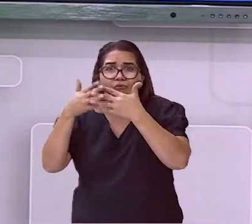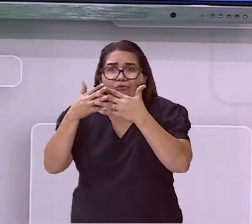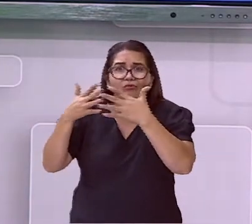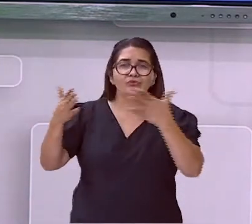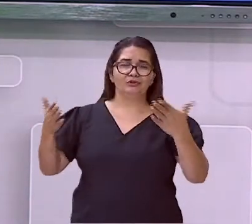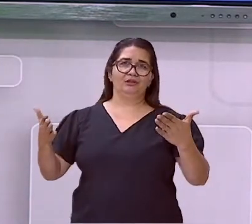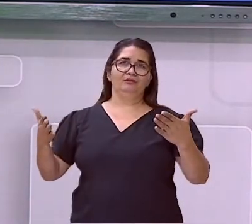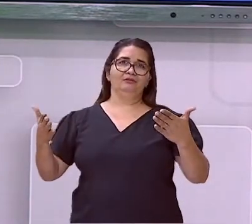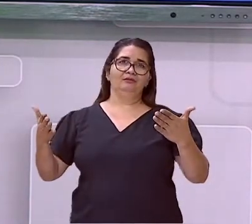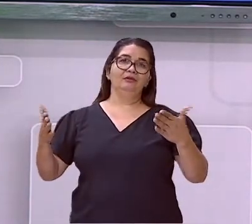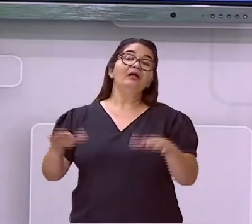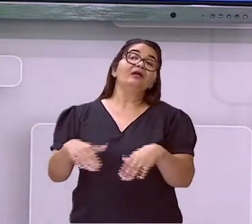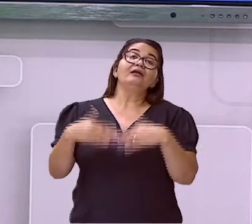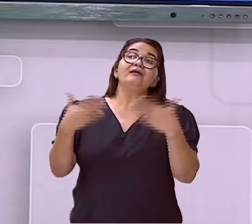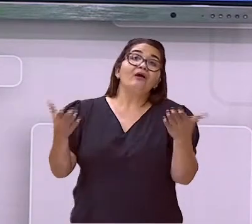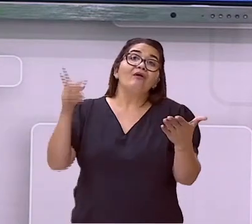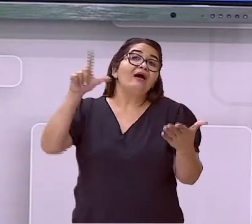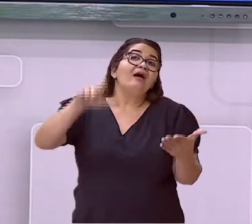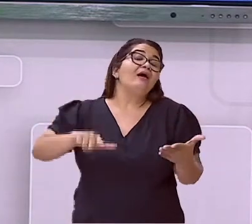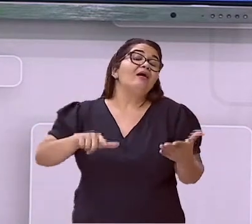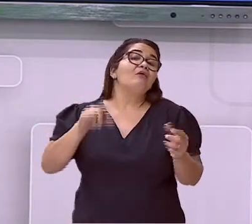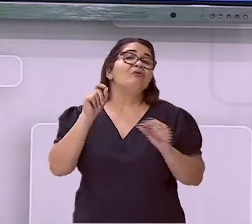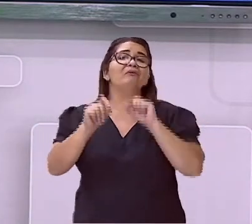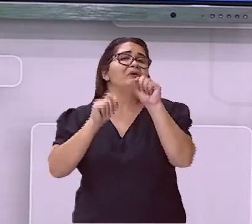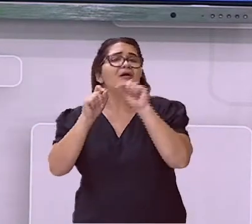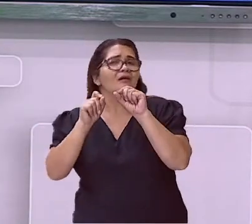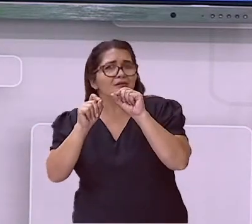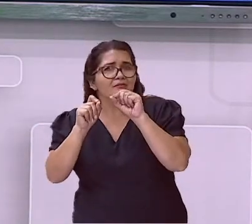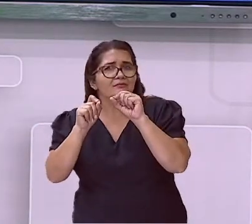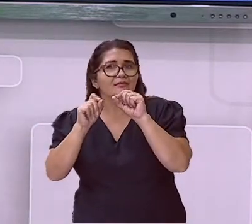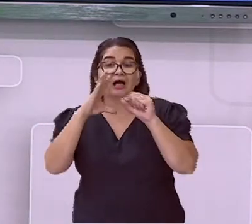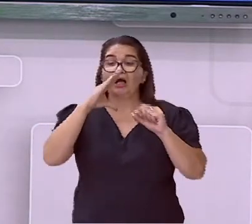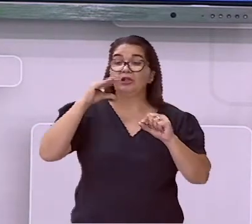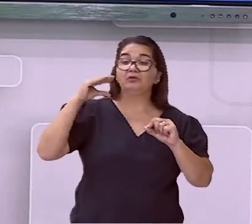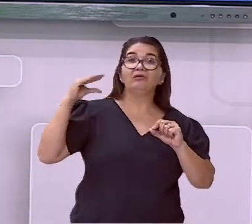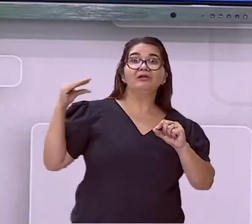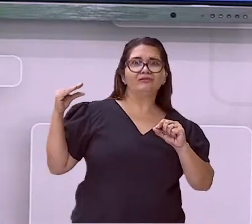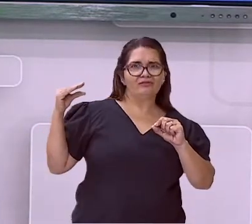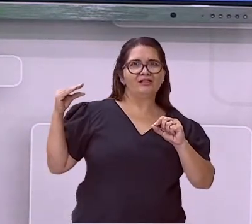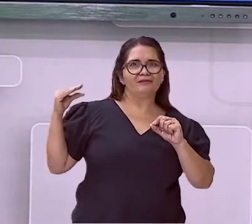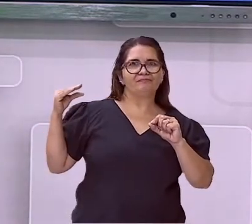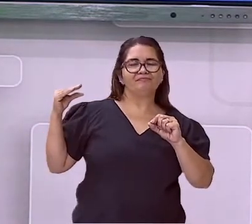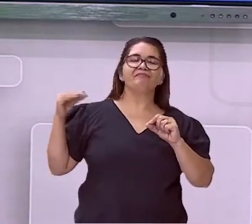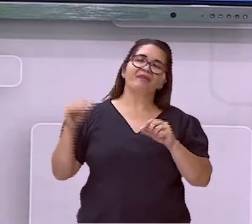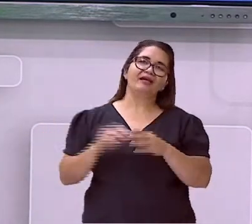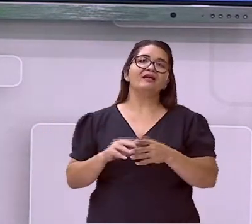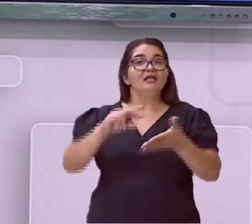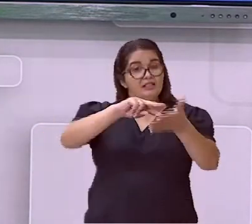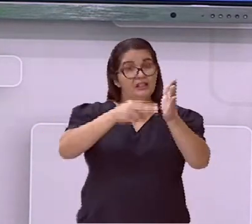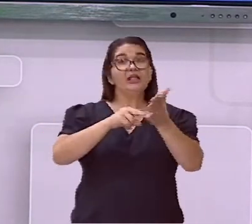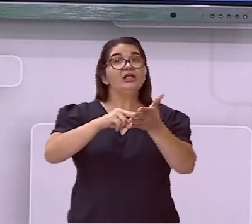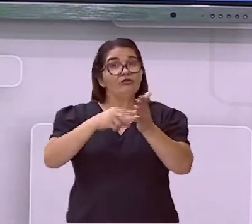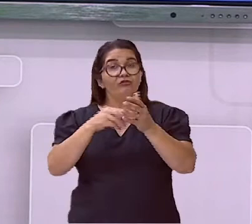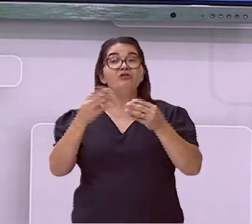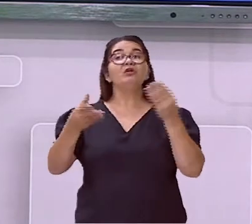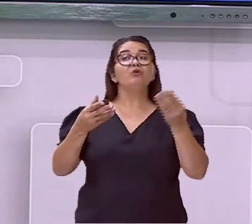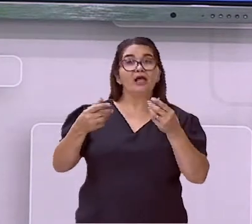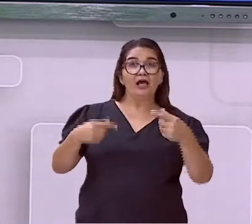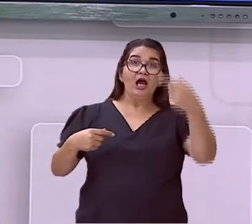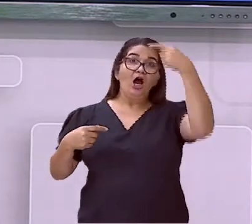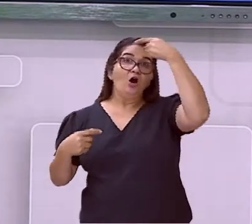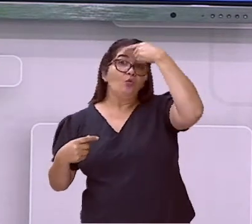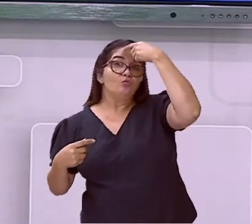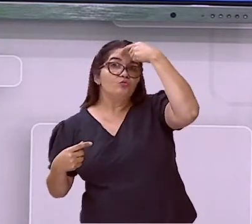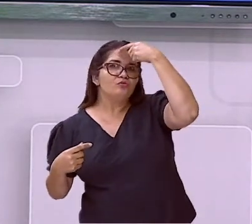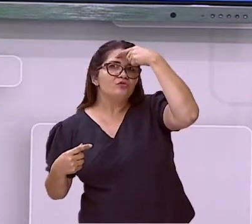adolecer? Então, adolecer é crescer, é se desenvolver, é absorver as